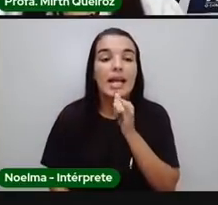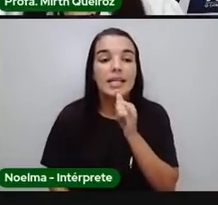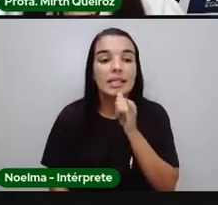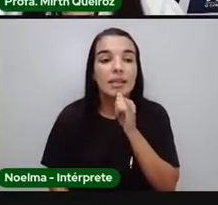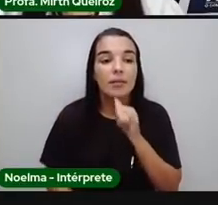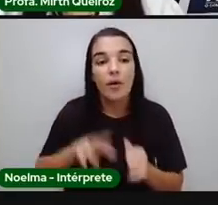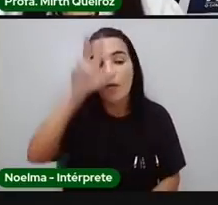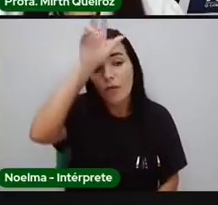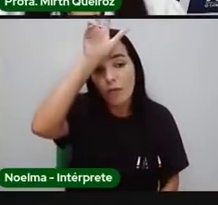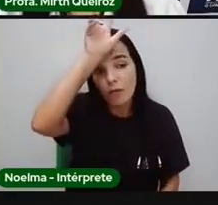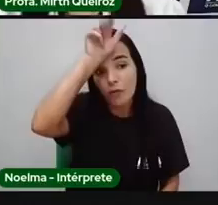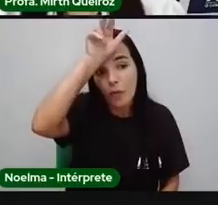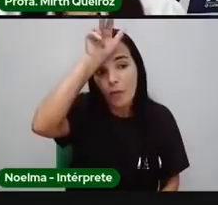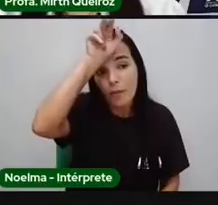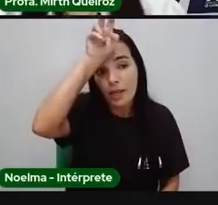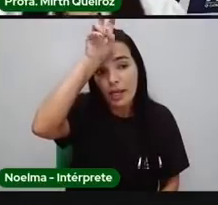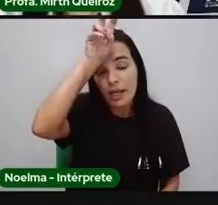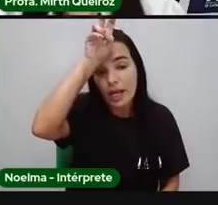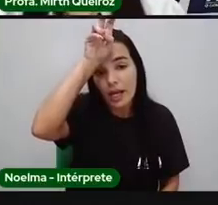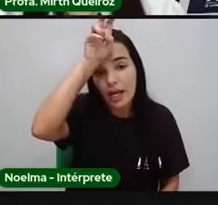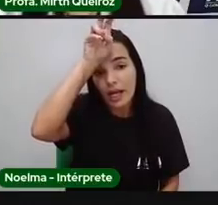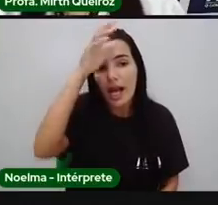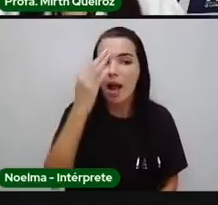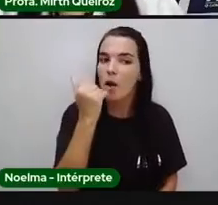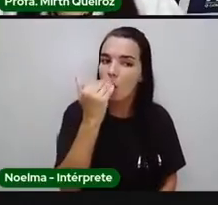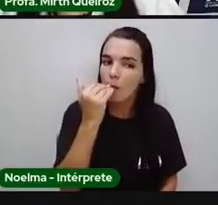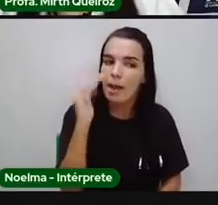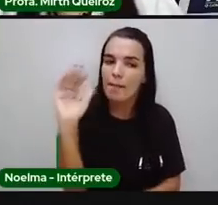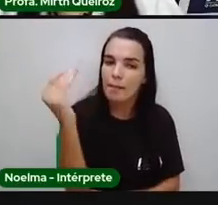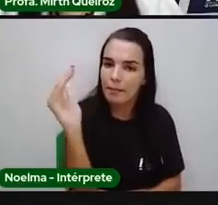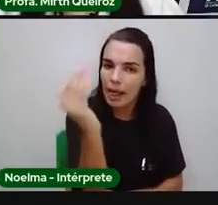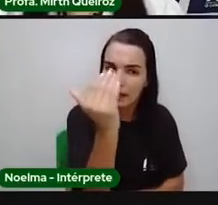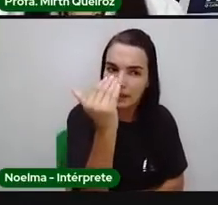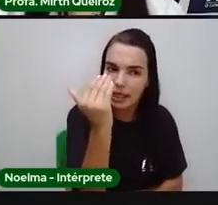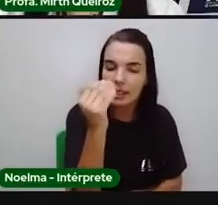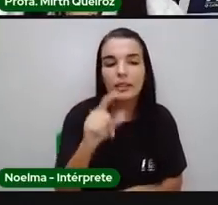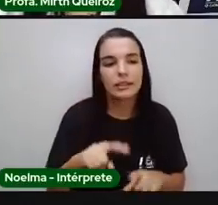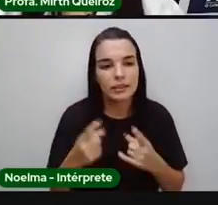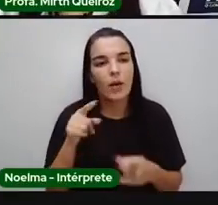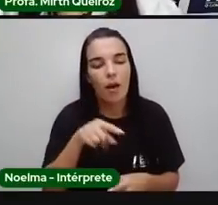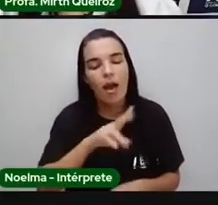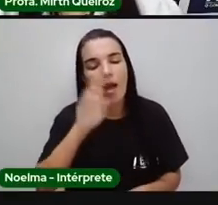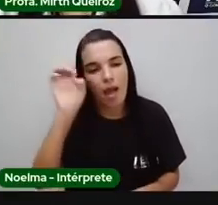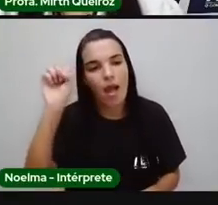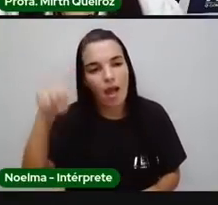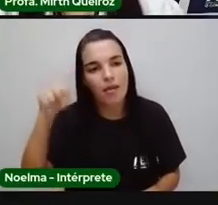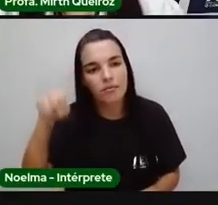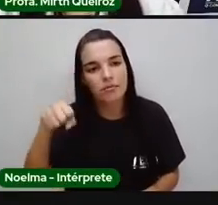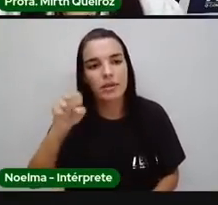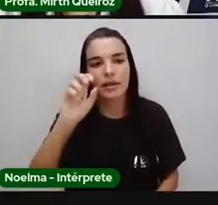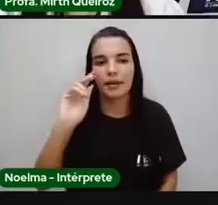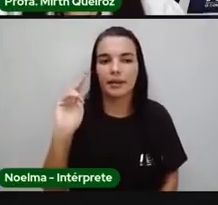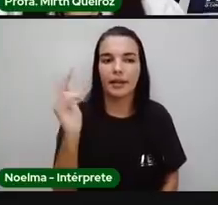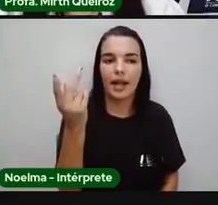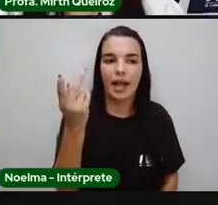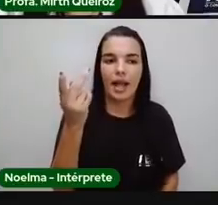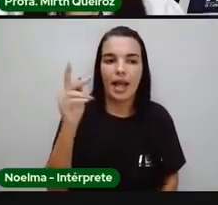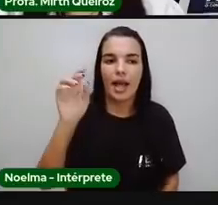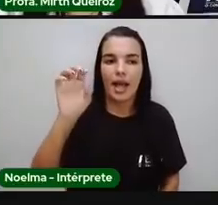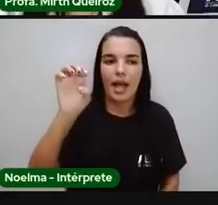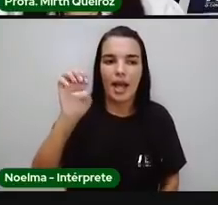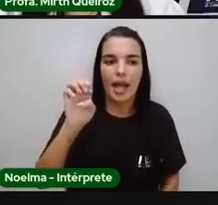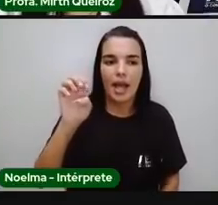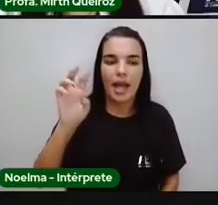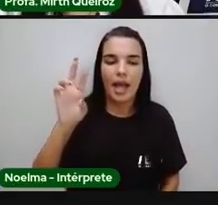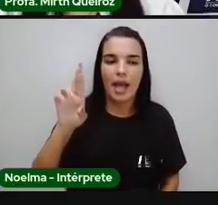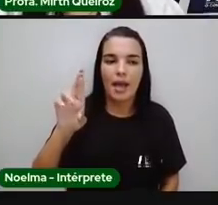formiga, ela alimenta de planta. Então, pode ser chamada de herbívoro. Pró, e se ele comer planta e ele comer carne também,